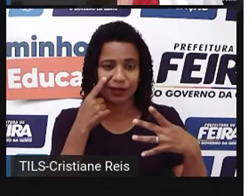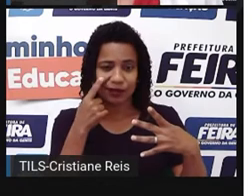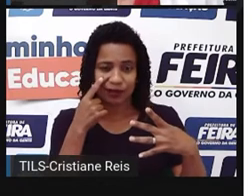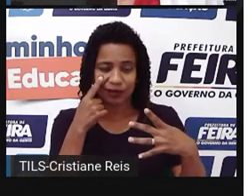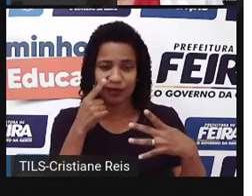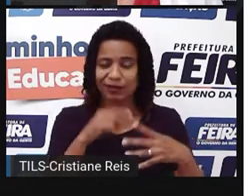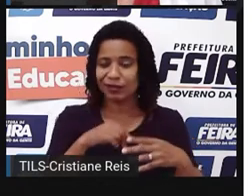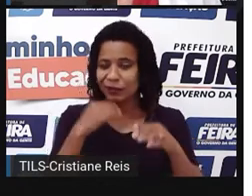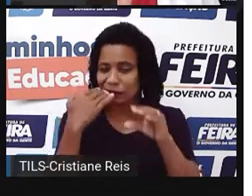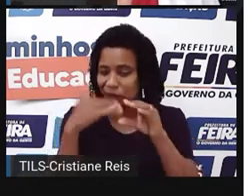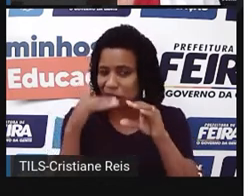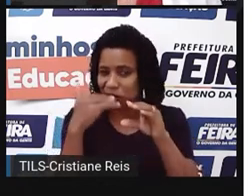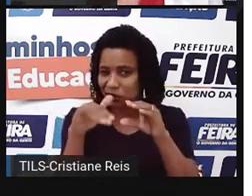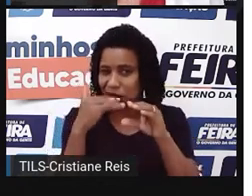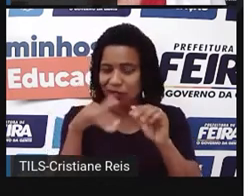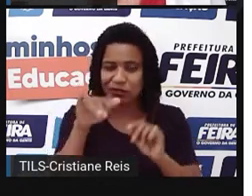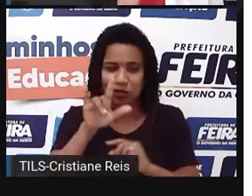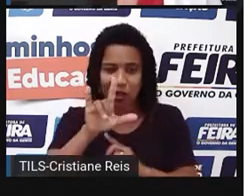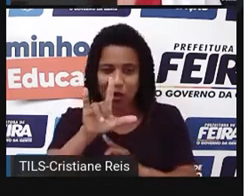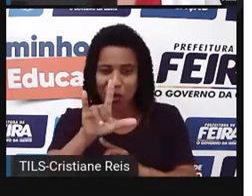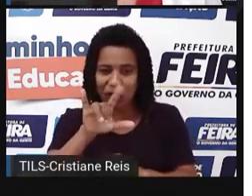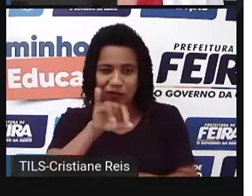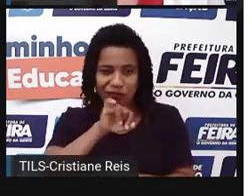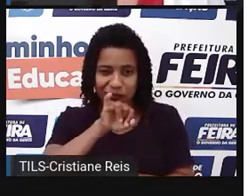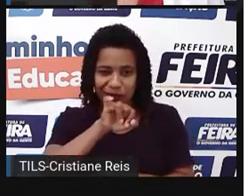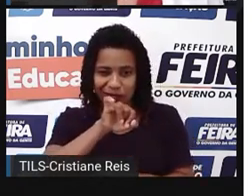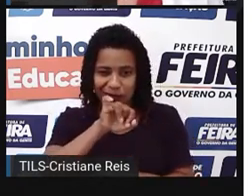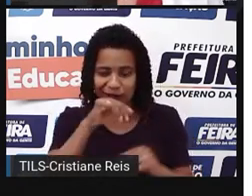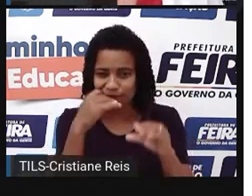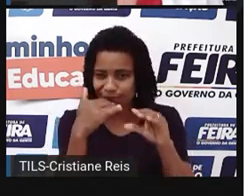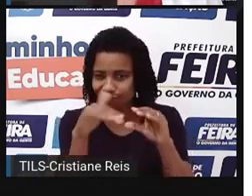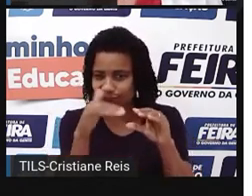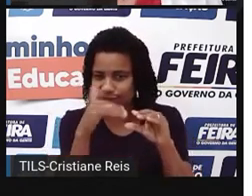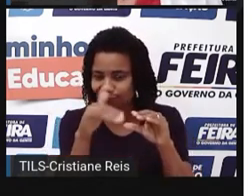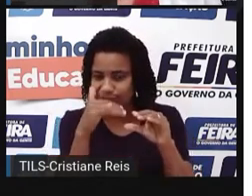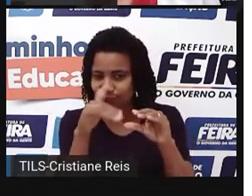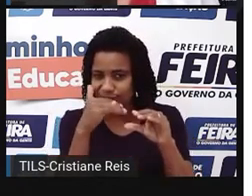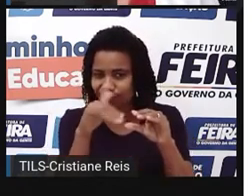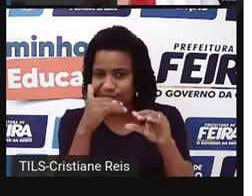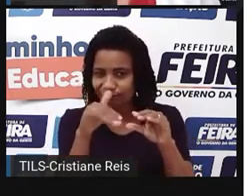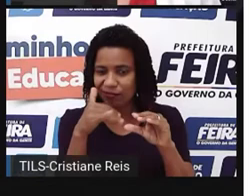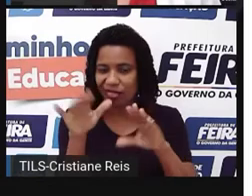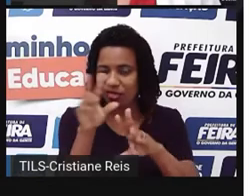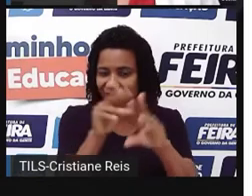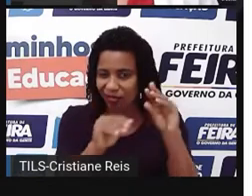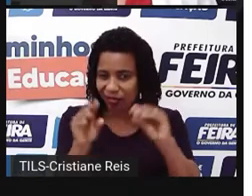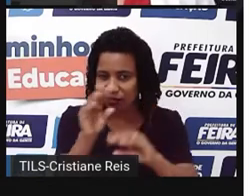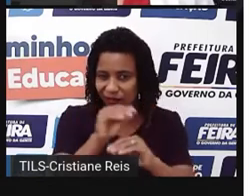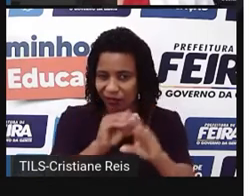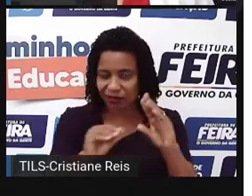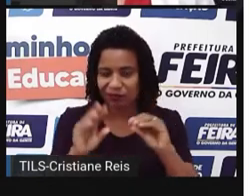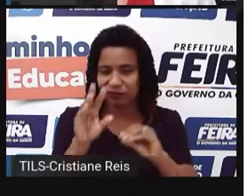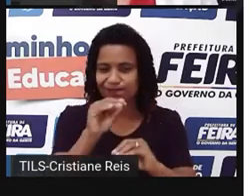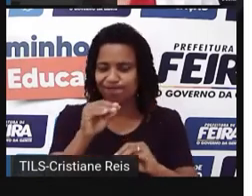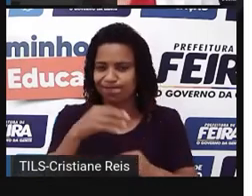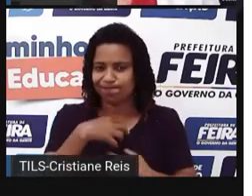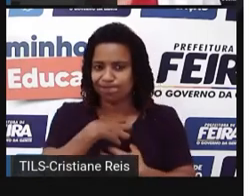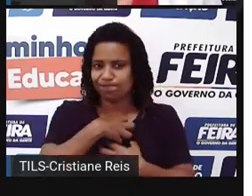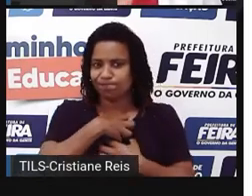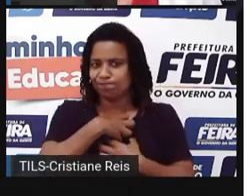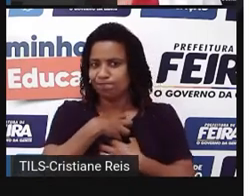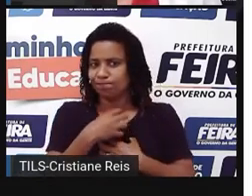mensagens afetivas que deixam a gente desconfortável. Two-step verification